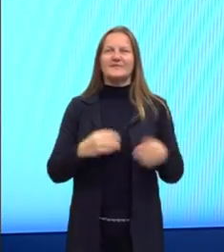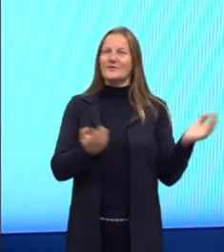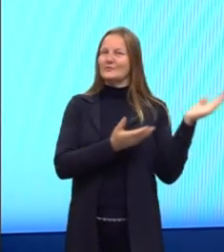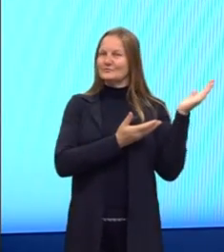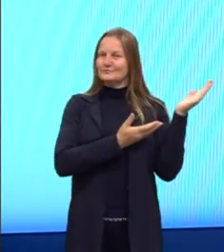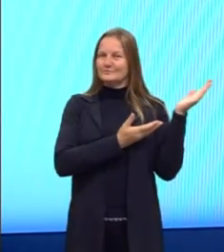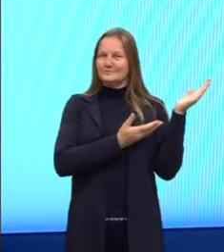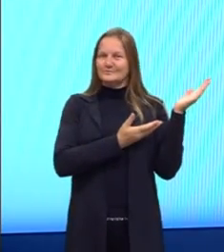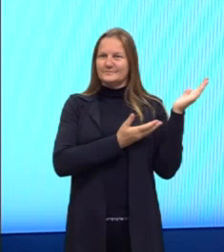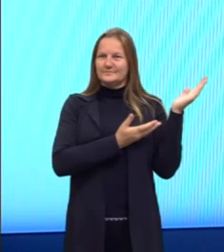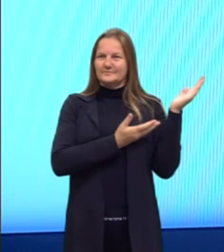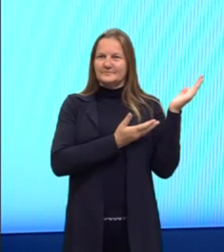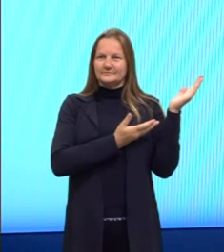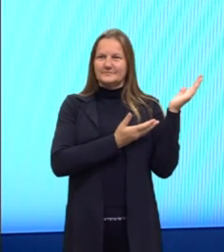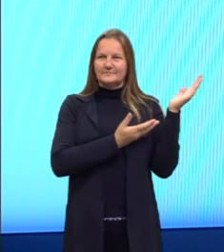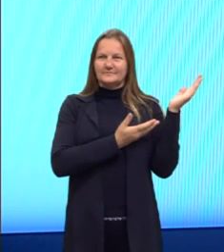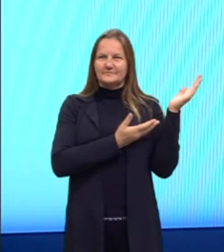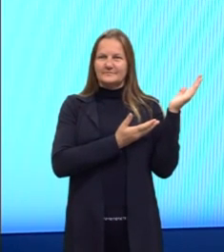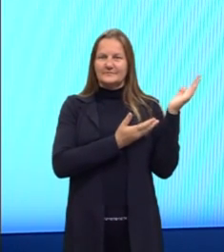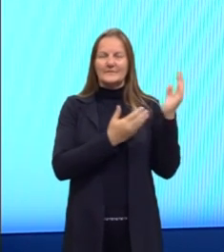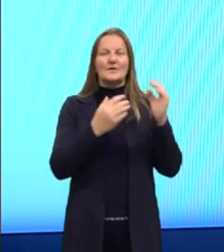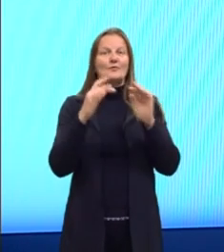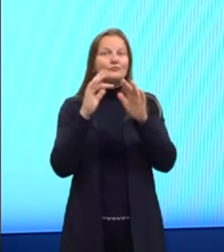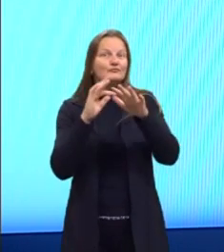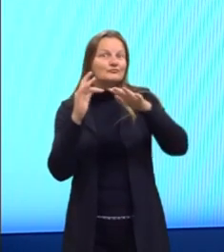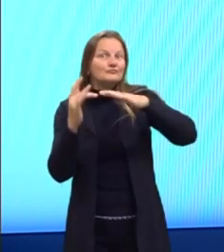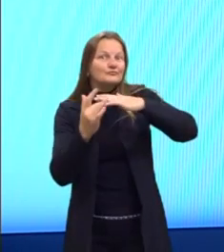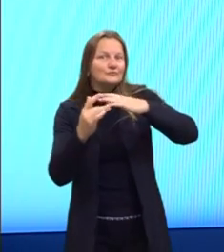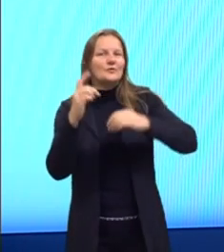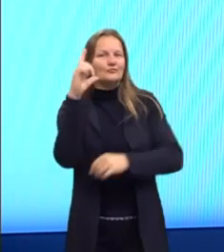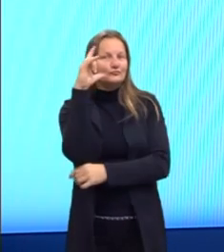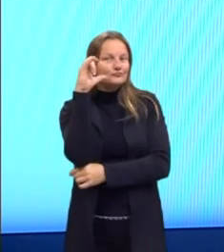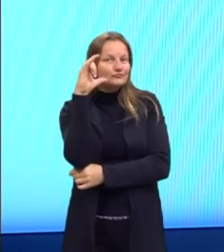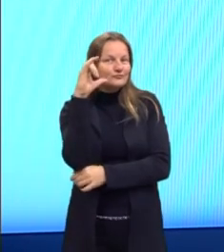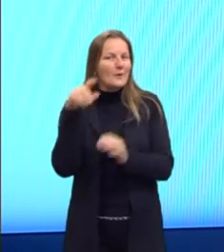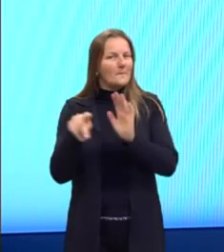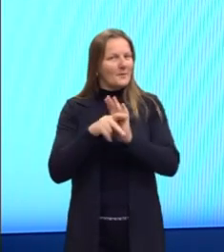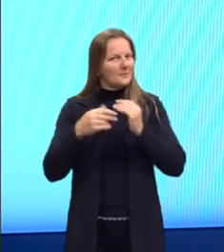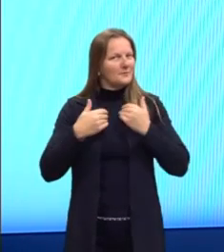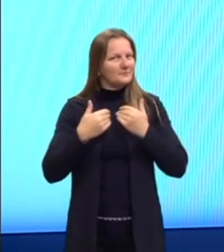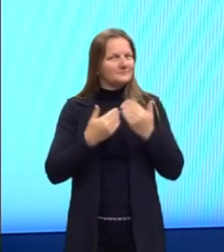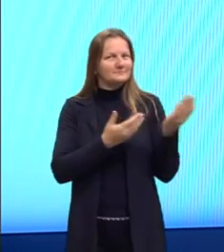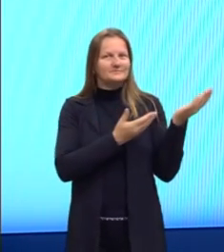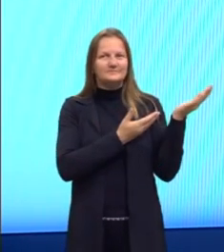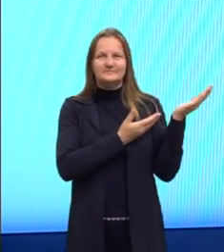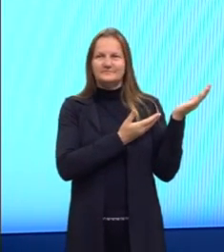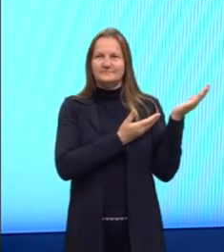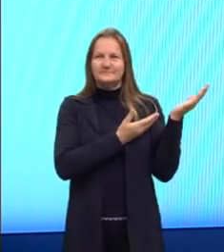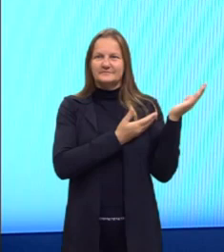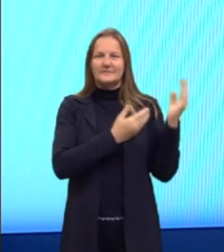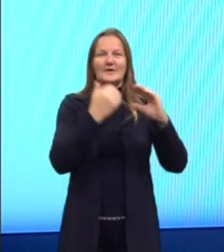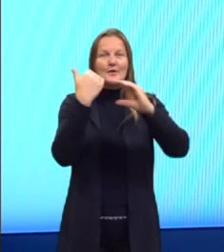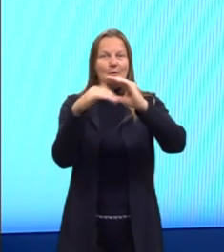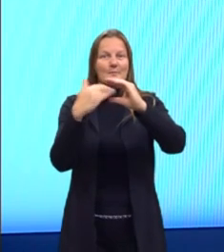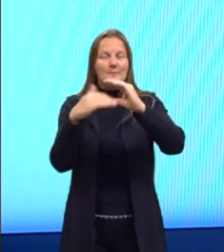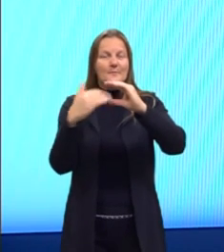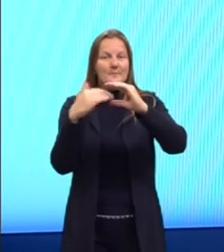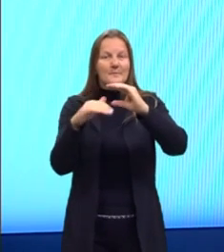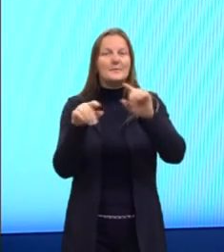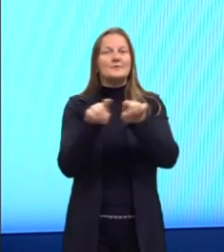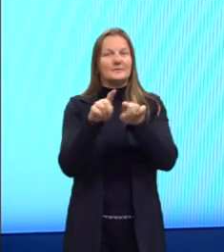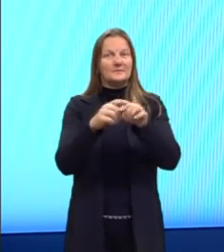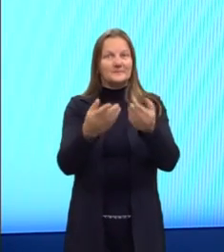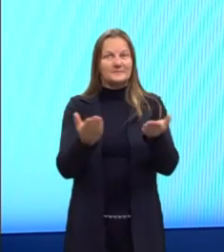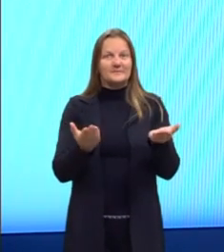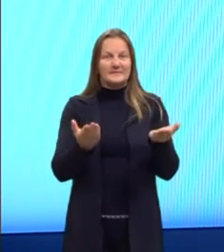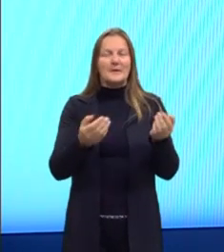o acesso à minha rede social, ao meu Instagram pessoal. Vocês têm aqui o meu e-mail educar. E